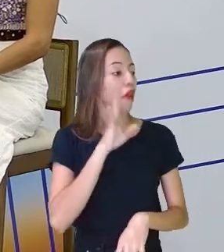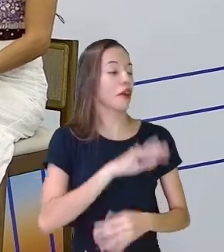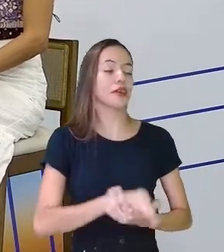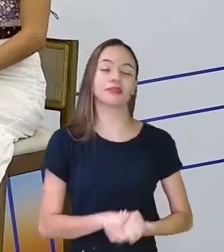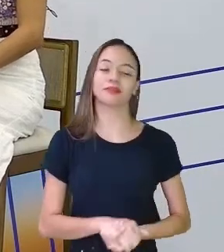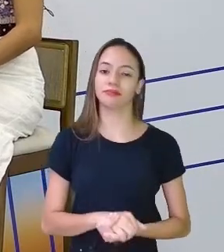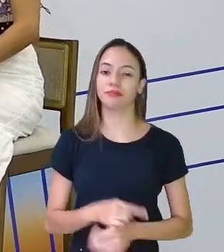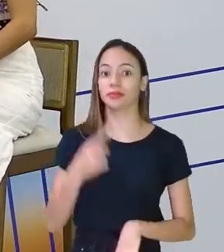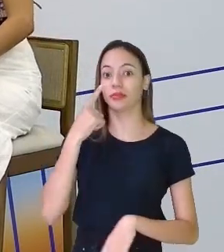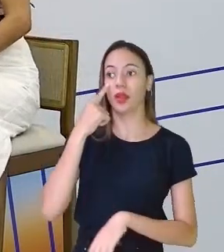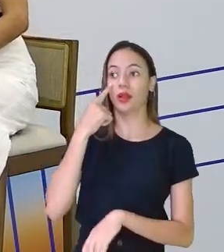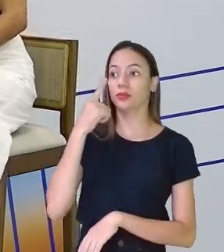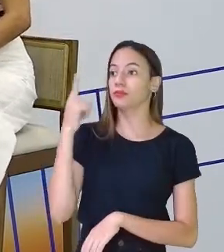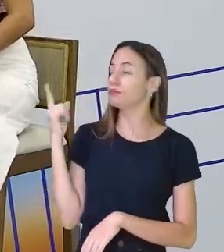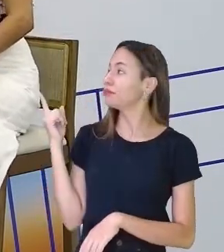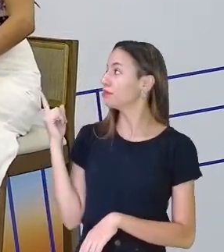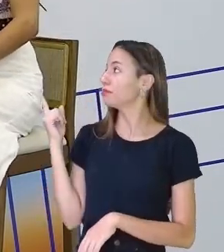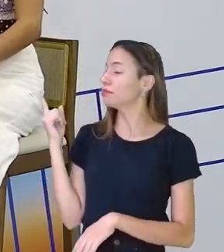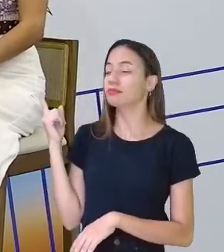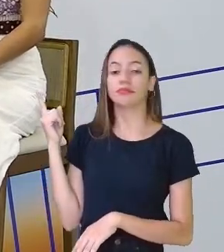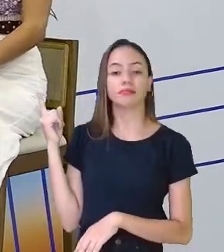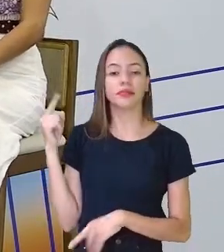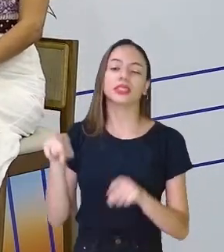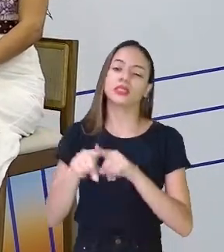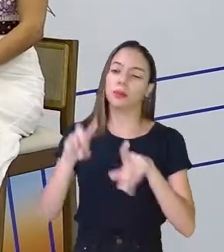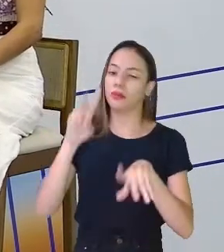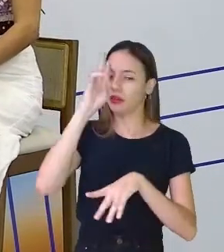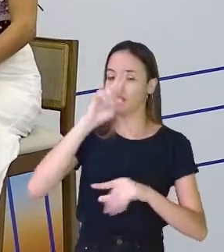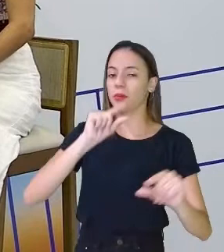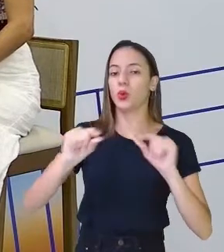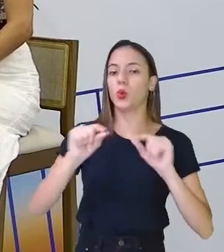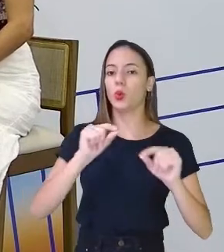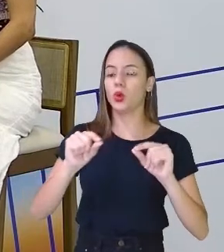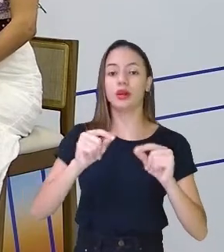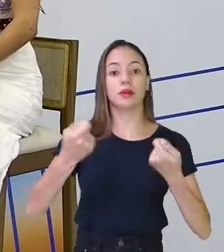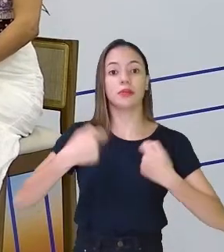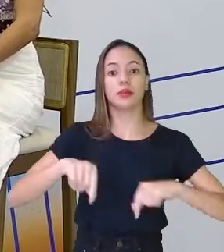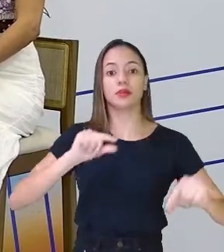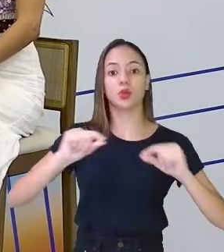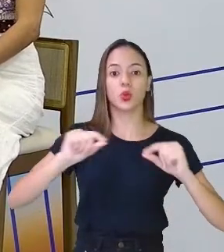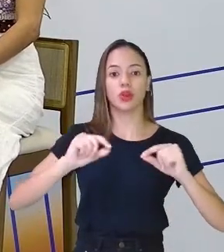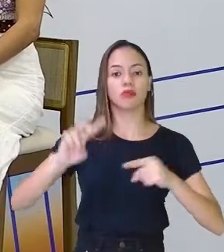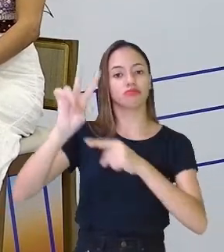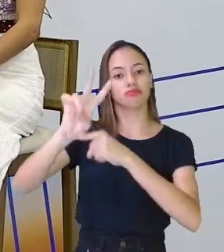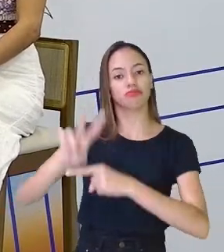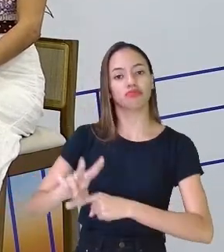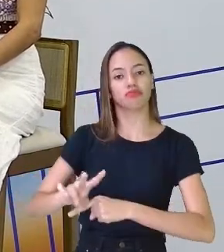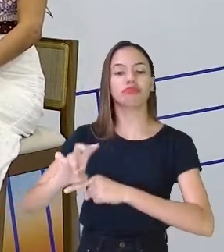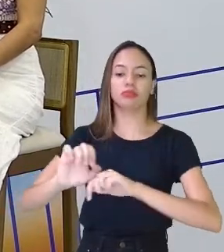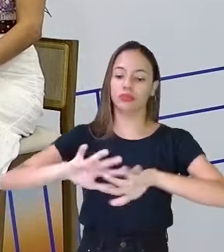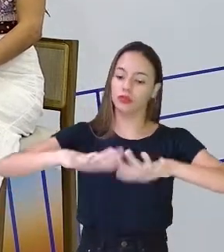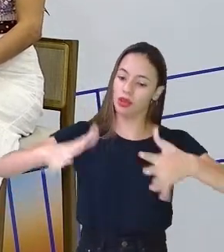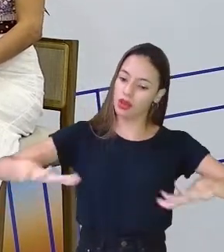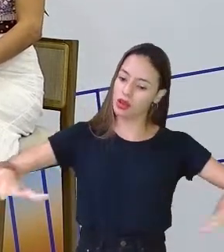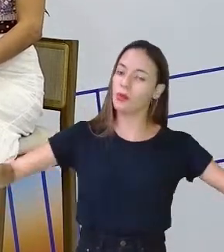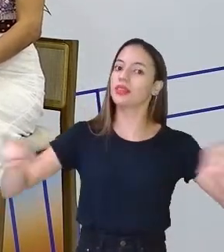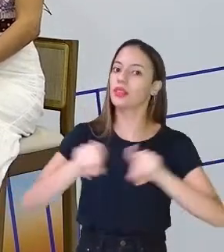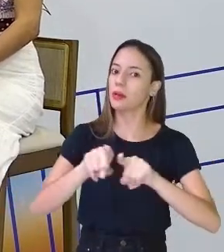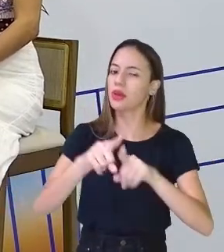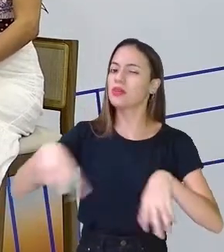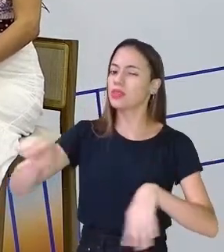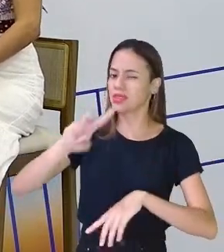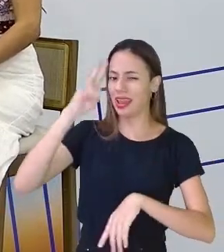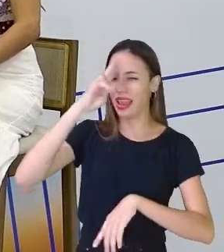E também, né, gente, assim, lembrar que a gente precisa também cuidar das nossas águas, dos oceanos. Vocês lembram que